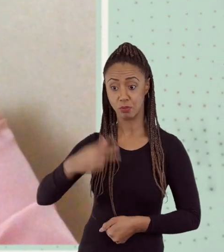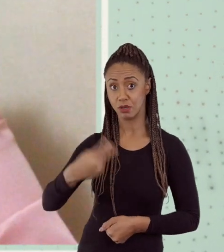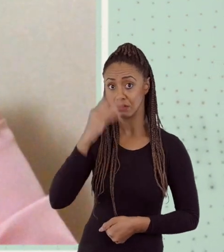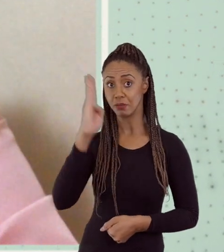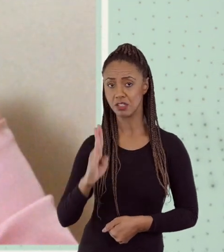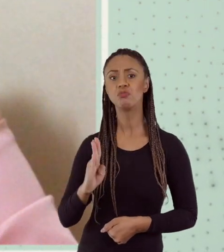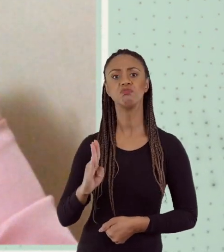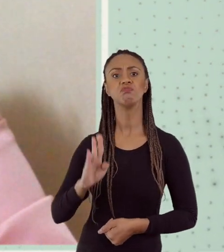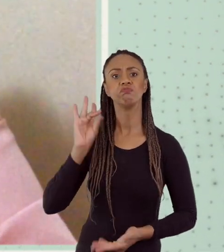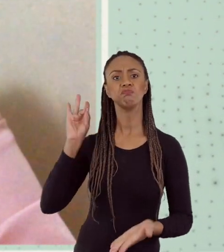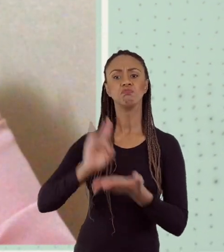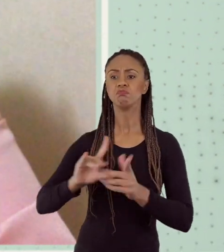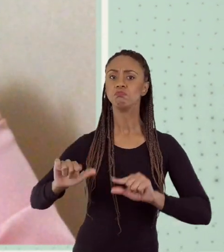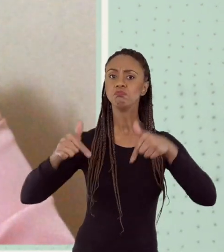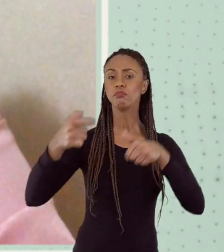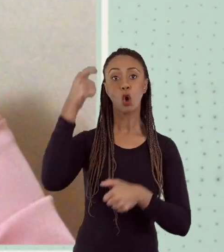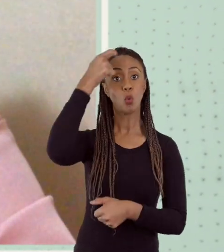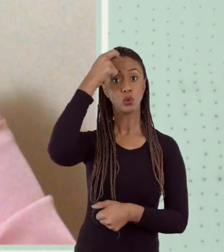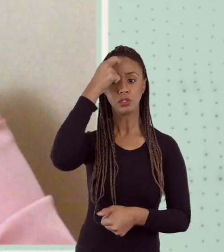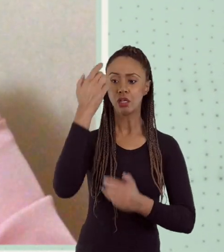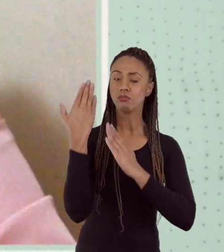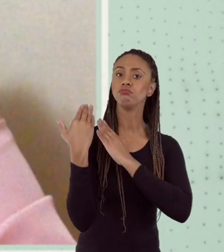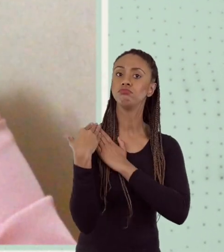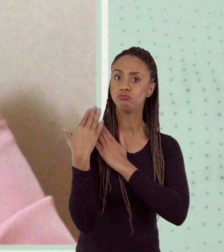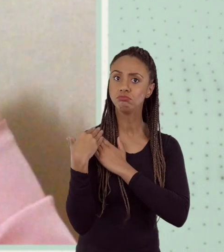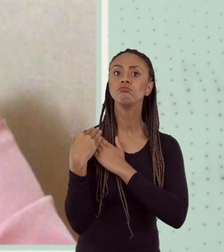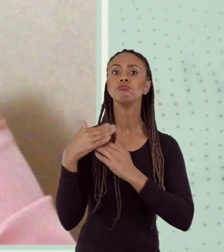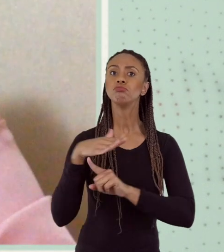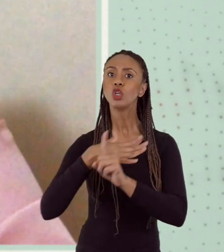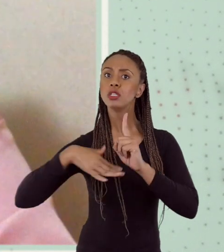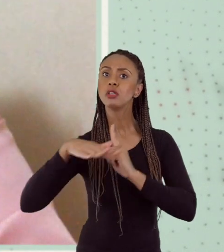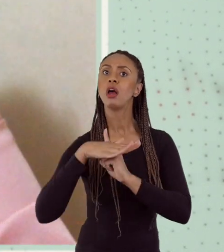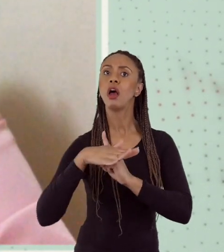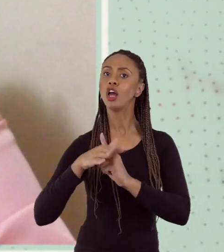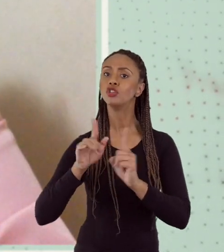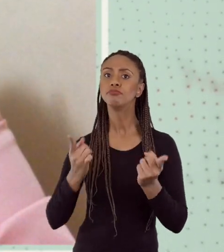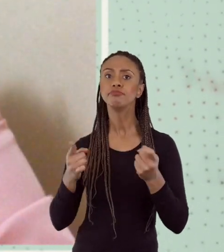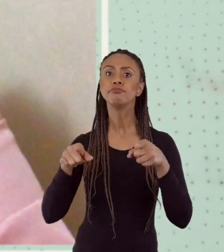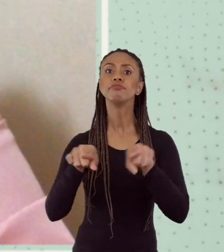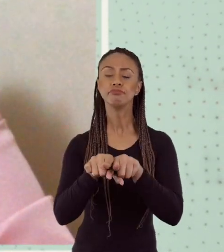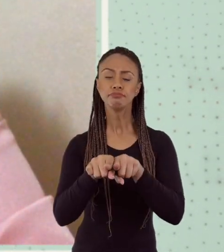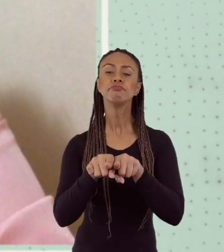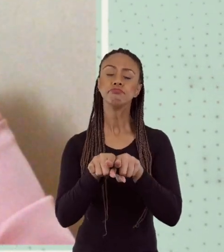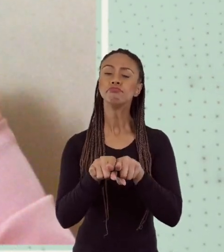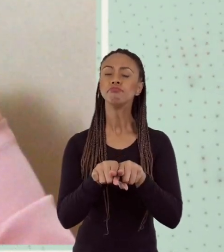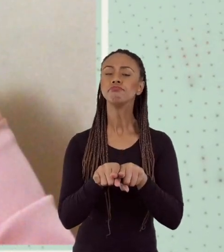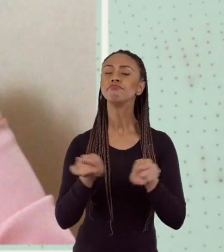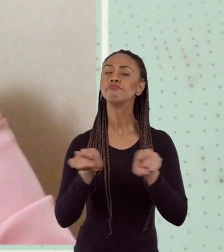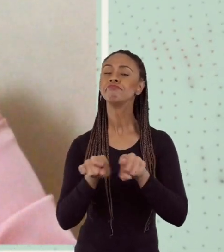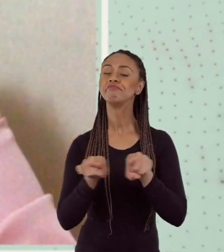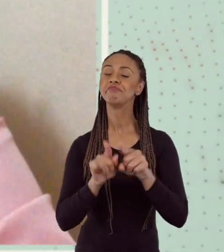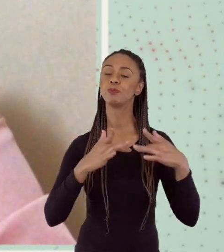Brasileira, ela o faz com responsabilidade, com compromisso social e o faz com